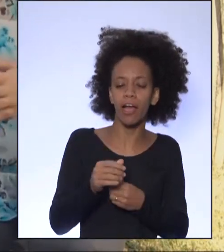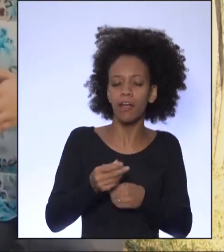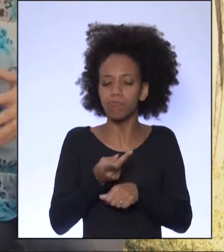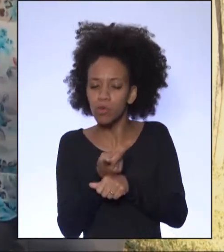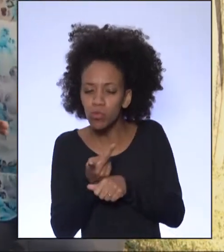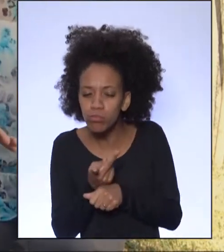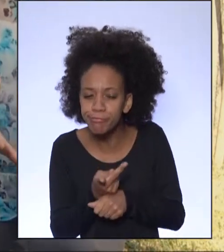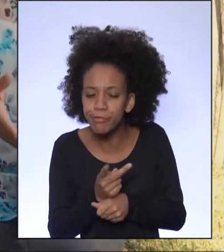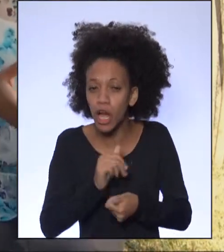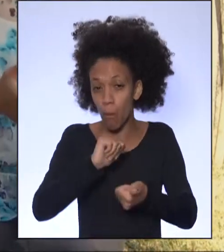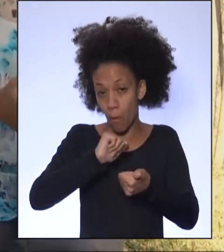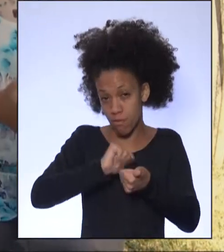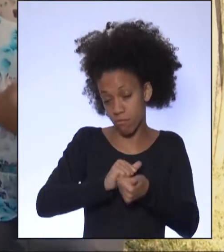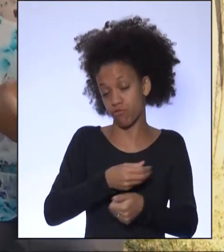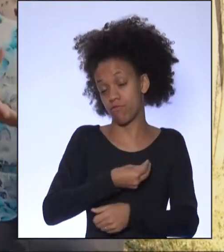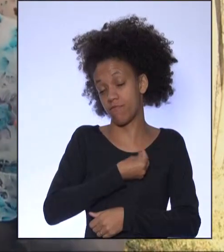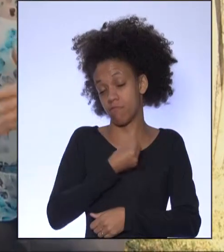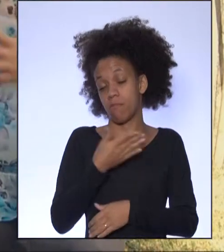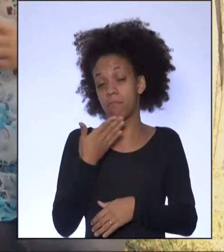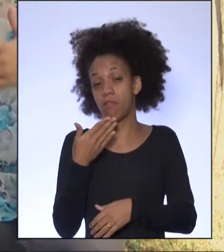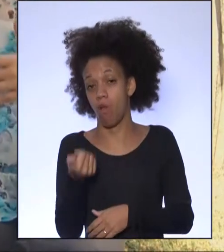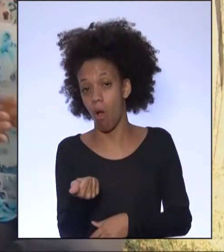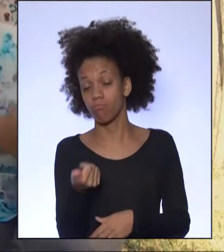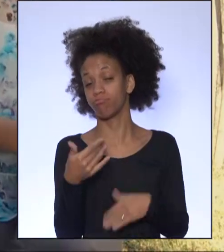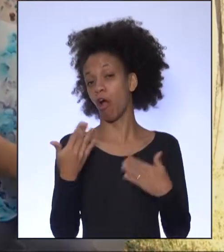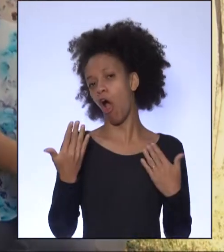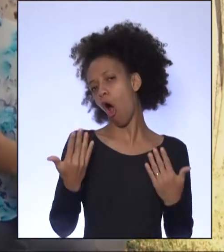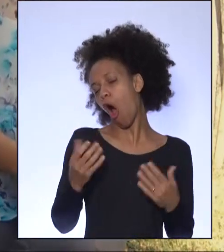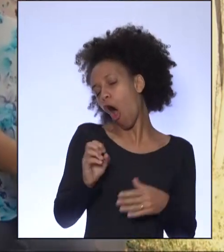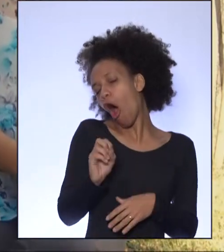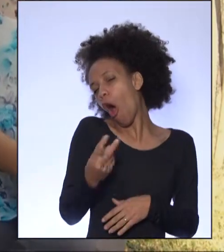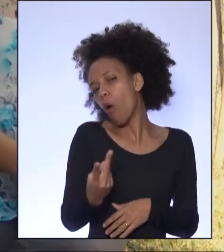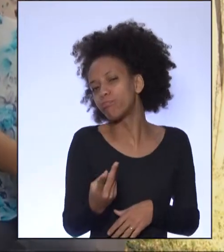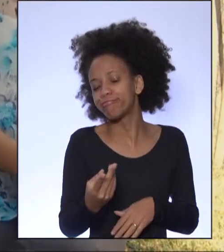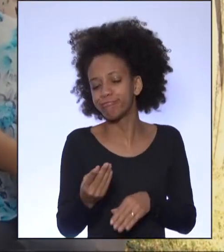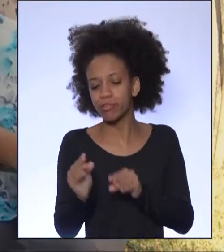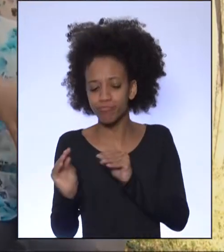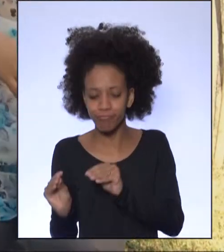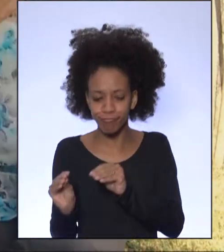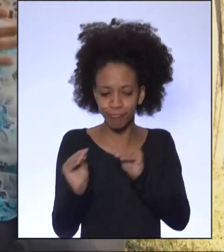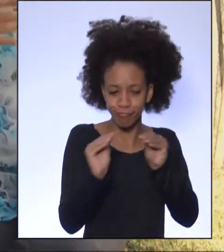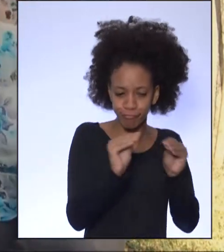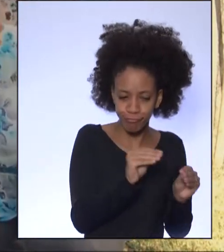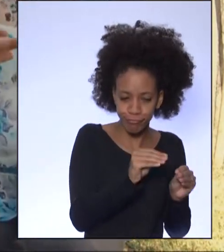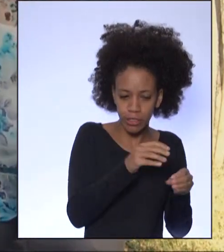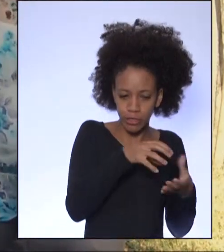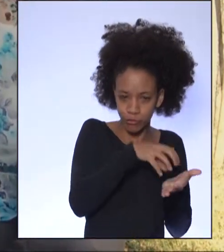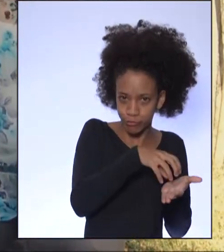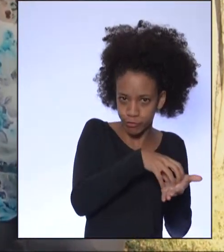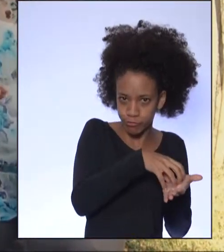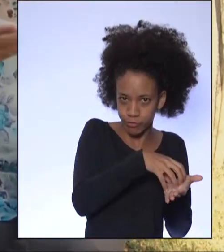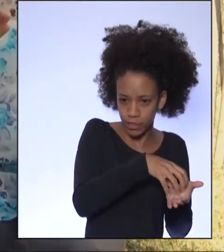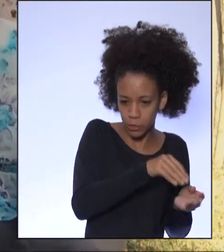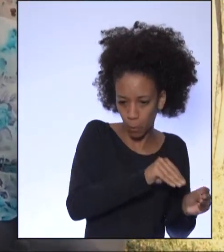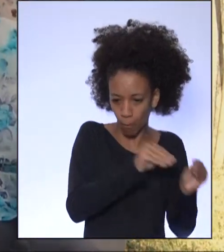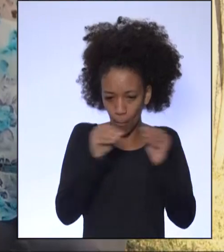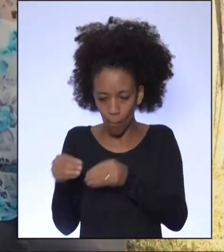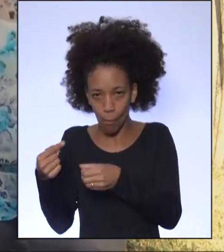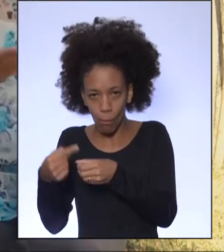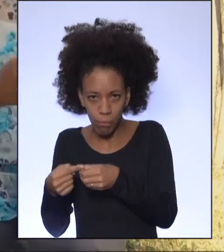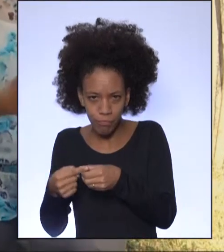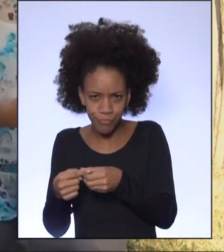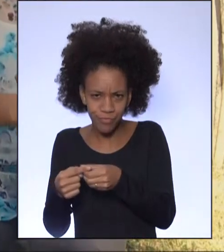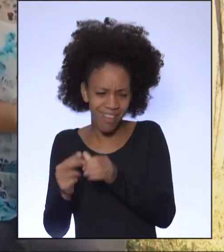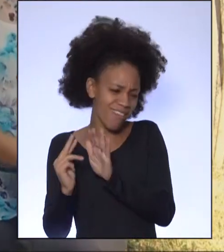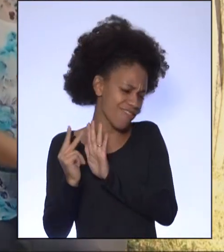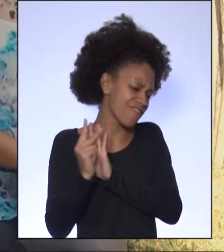como aquelas que vão para cidades menores saindo de grandes centros urbanos. Há vários outros motivos que levam as